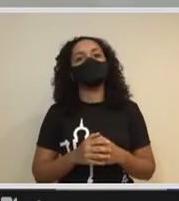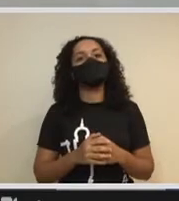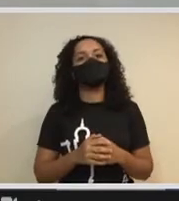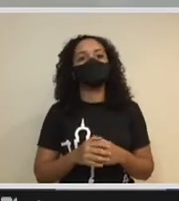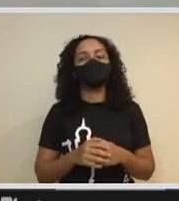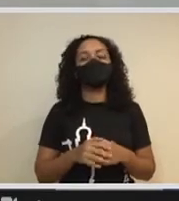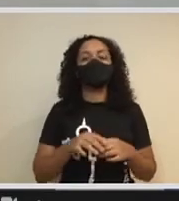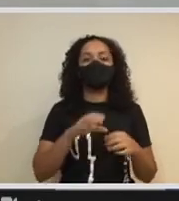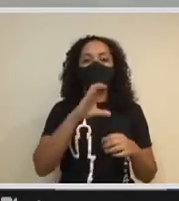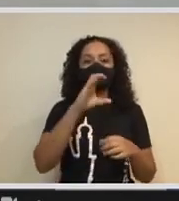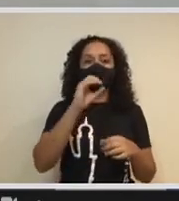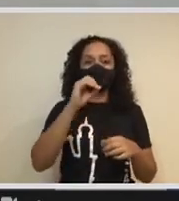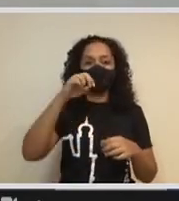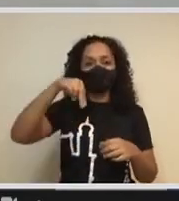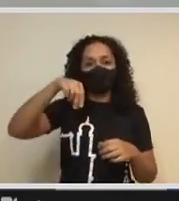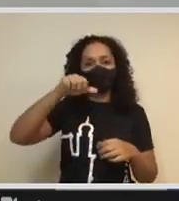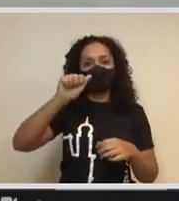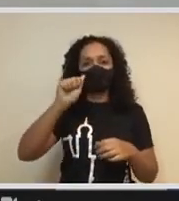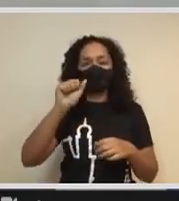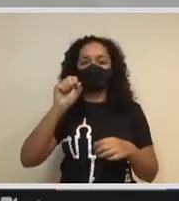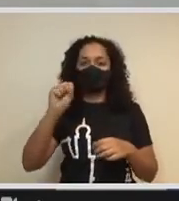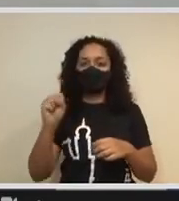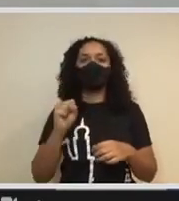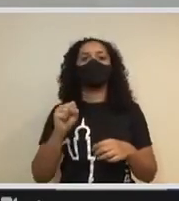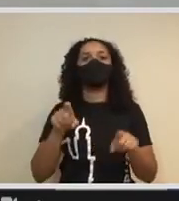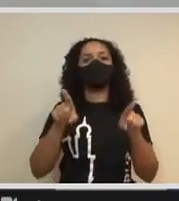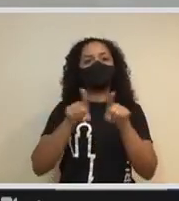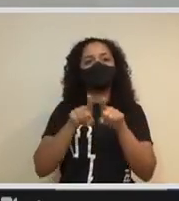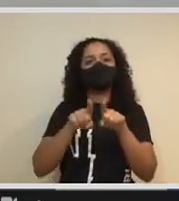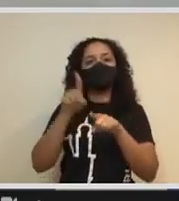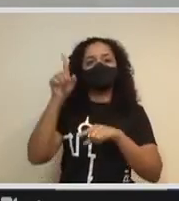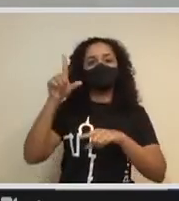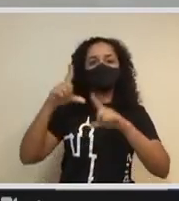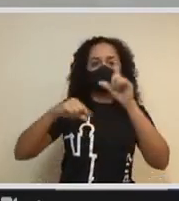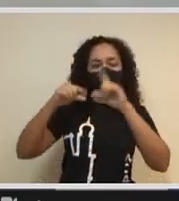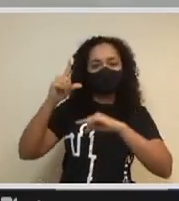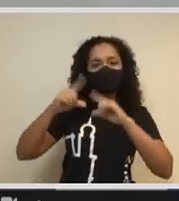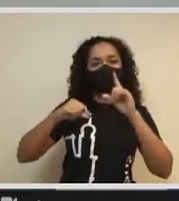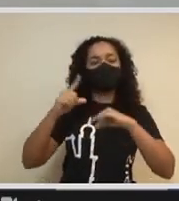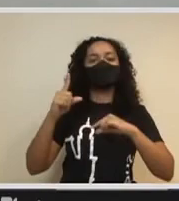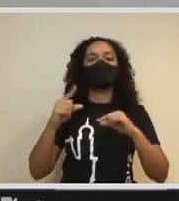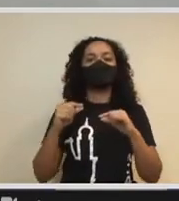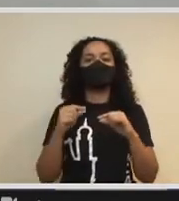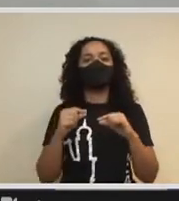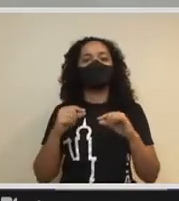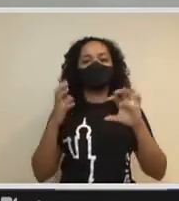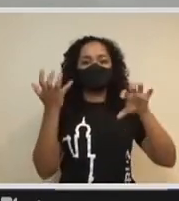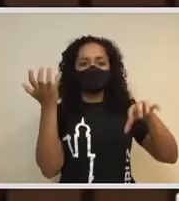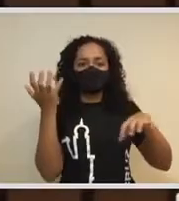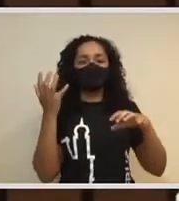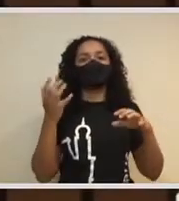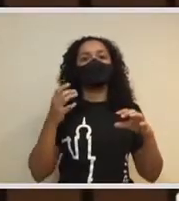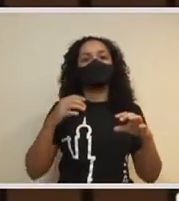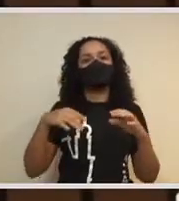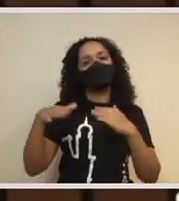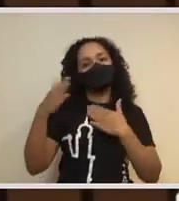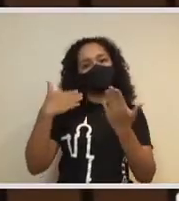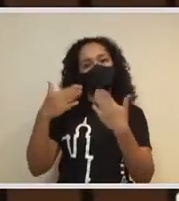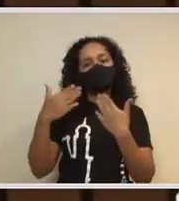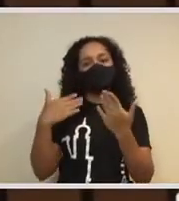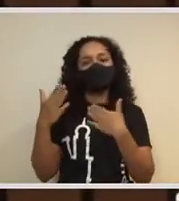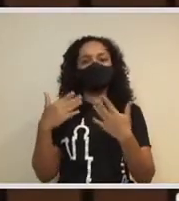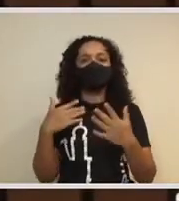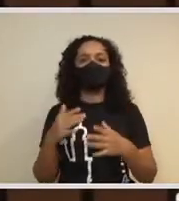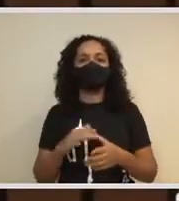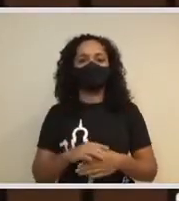articulação com Brasília para assessoria parlamentar. Mas, enfim, os desafios são múltiplos, não dá para falar de tudo